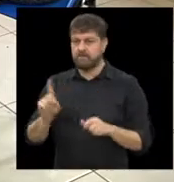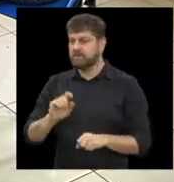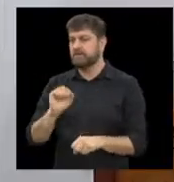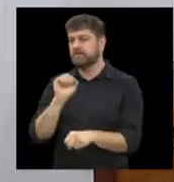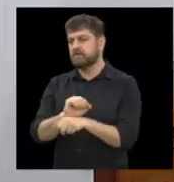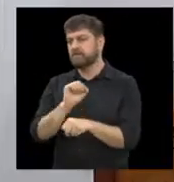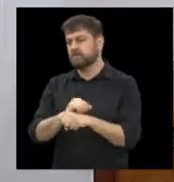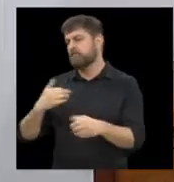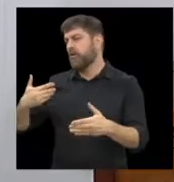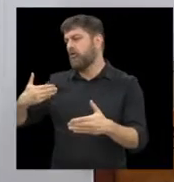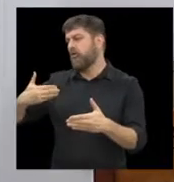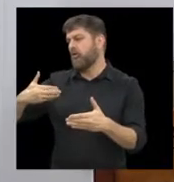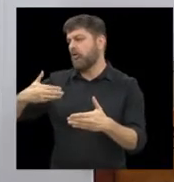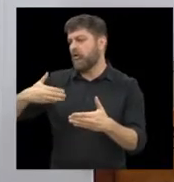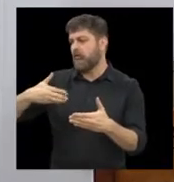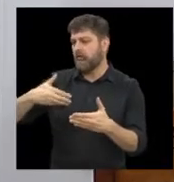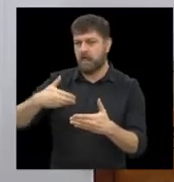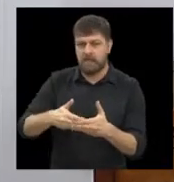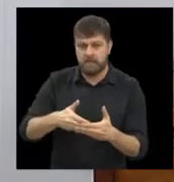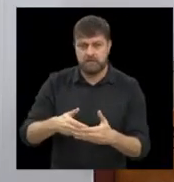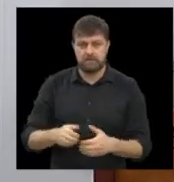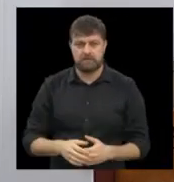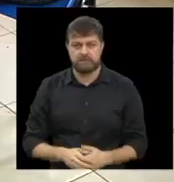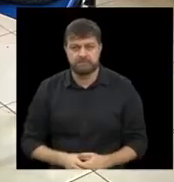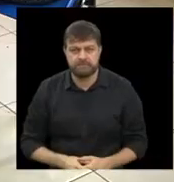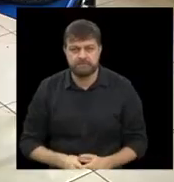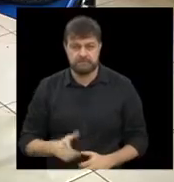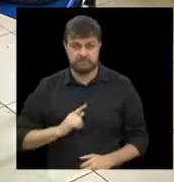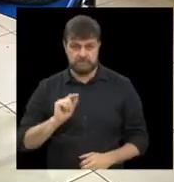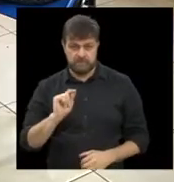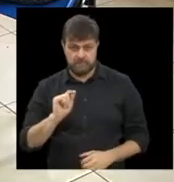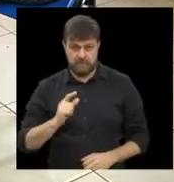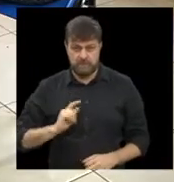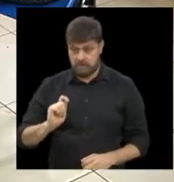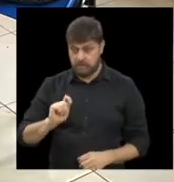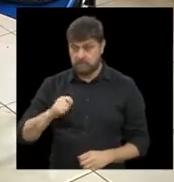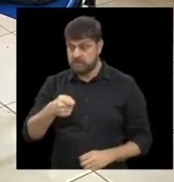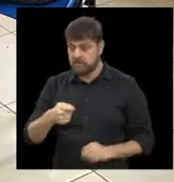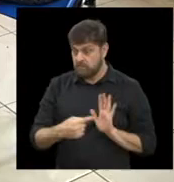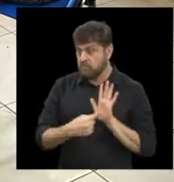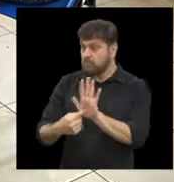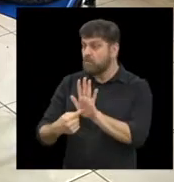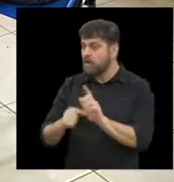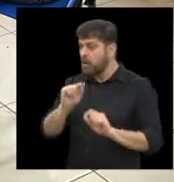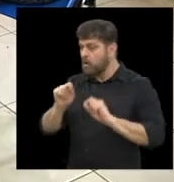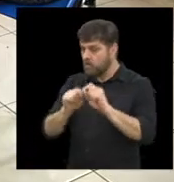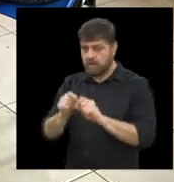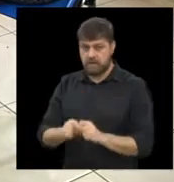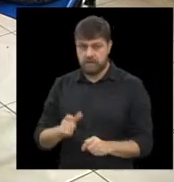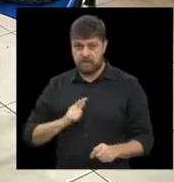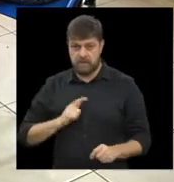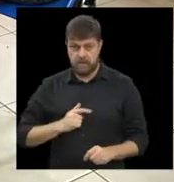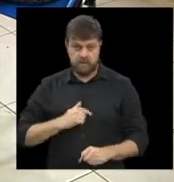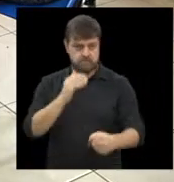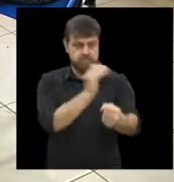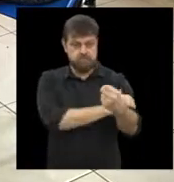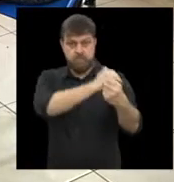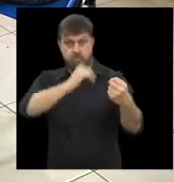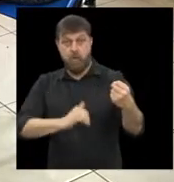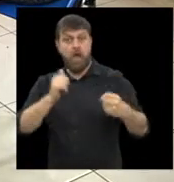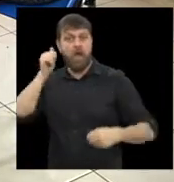nessa situação pra procurar vocês. Isso é um sinal positivo, acho que essa situação de empoderamento